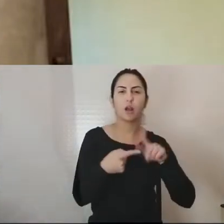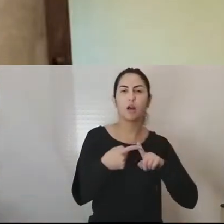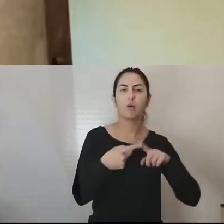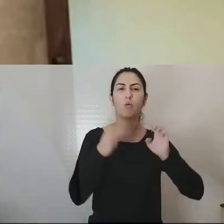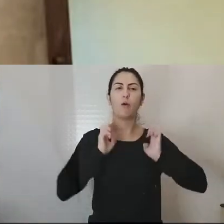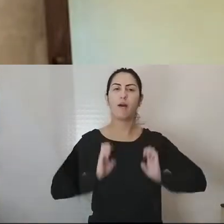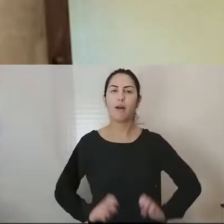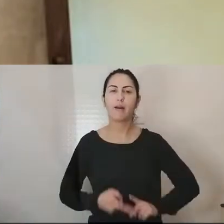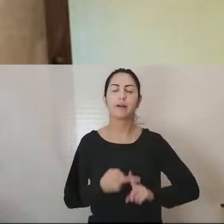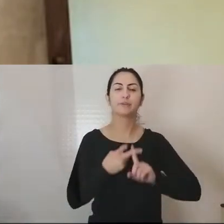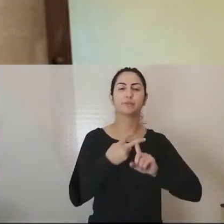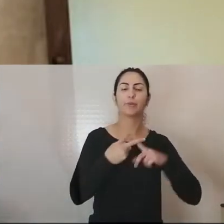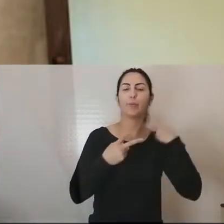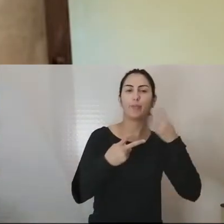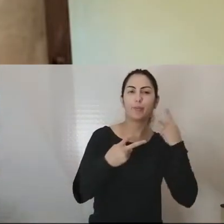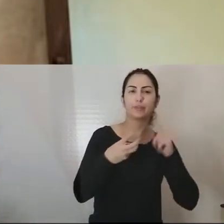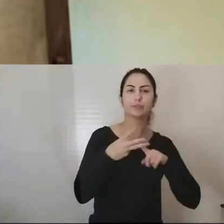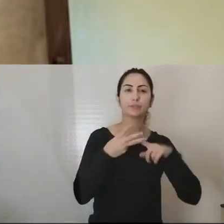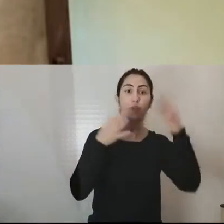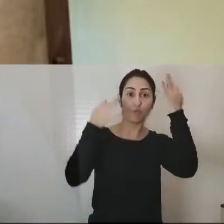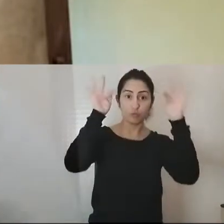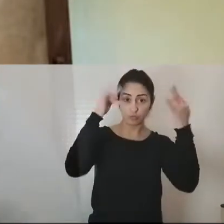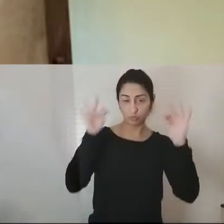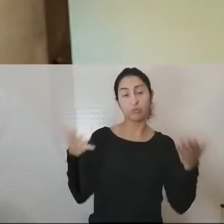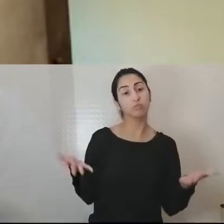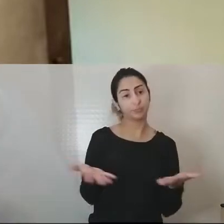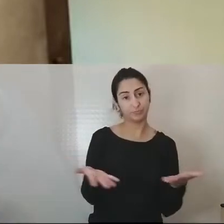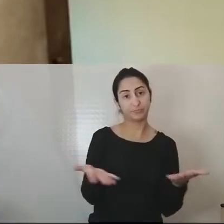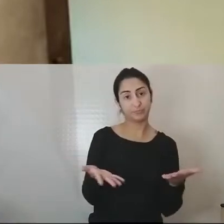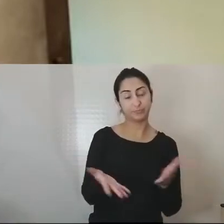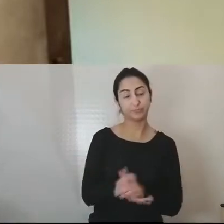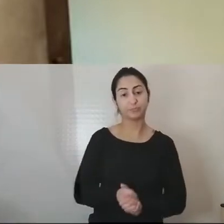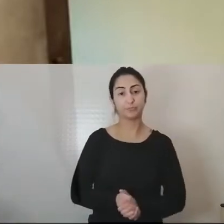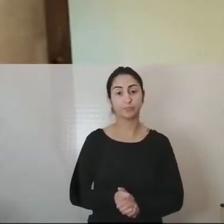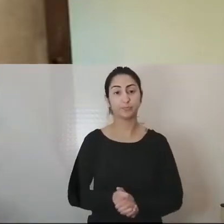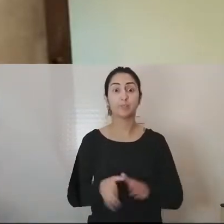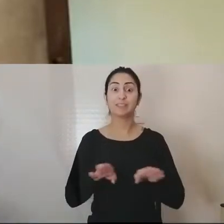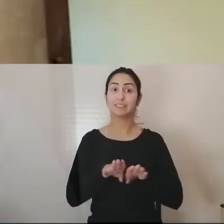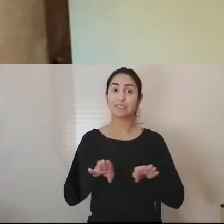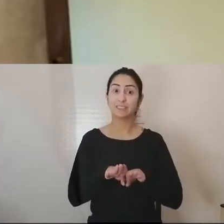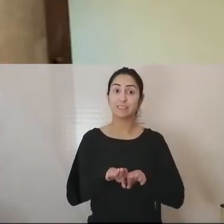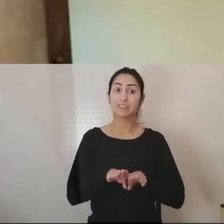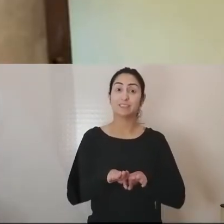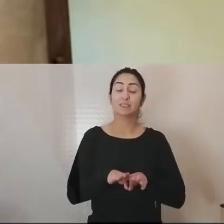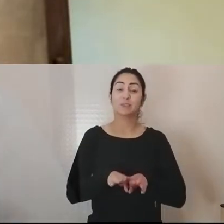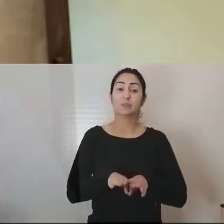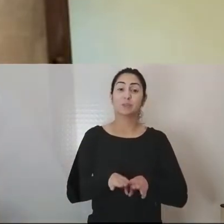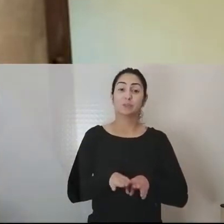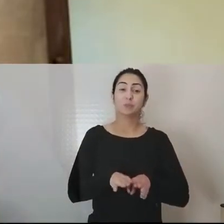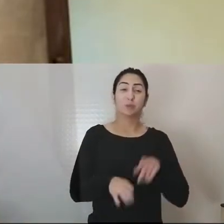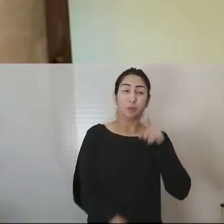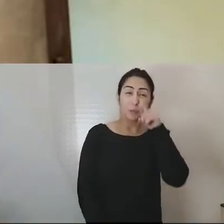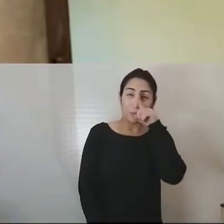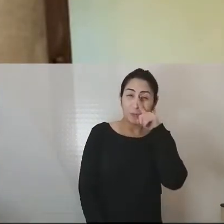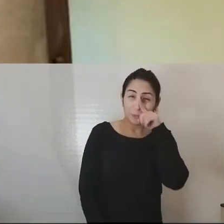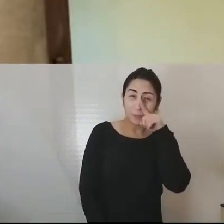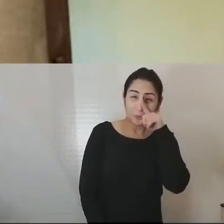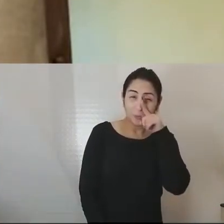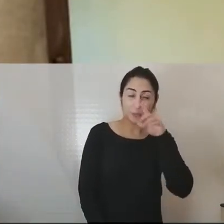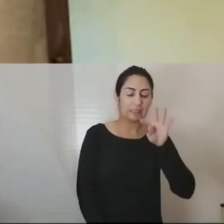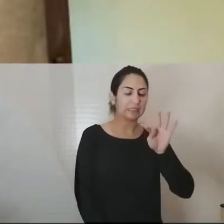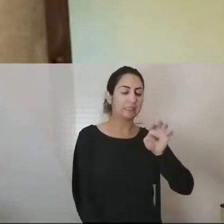filosóficos da nossa contemporaneidade. O terrorismo, que se concentra em